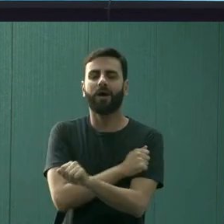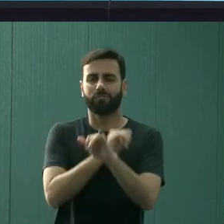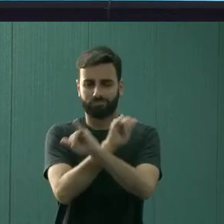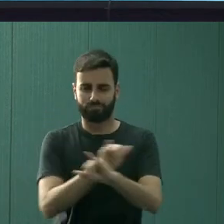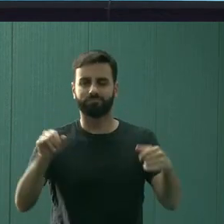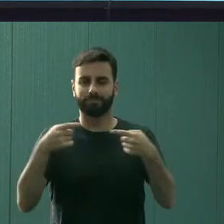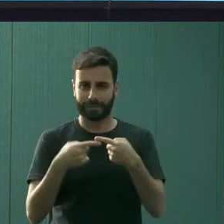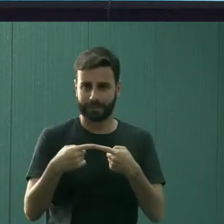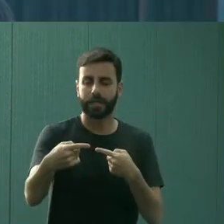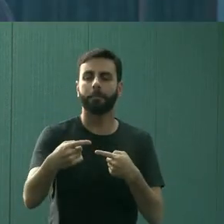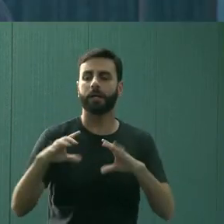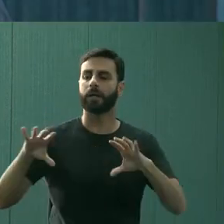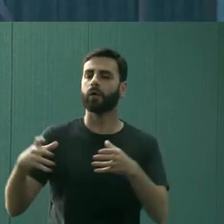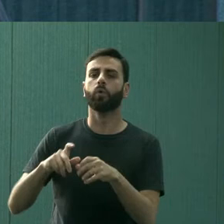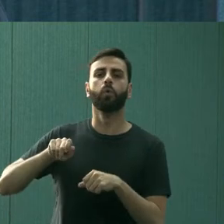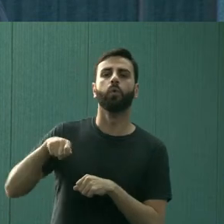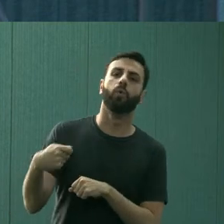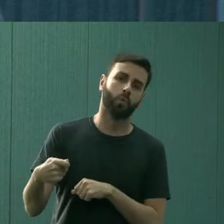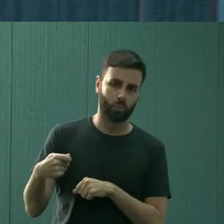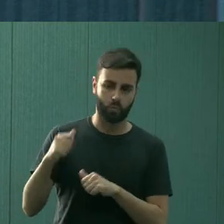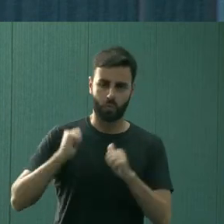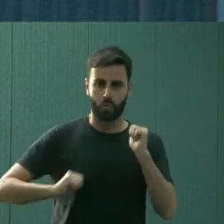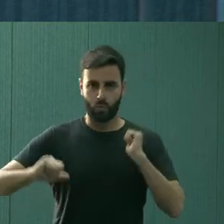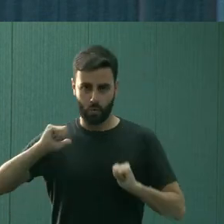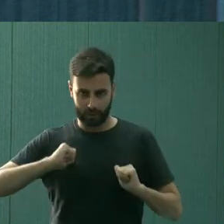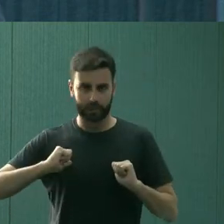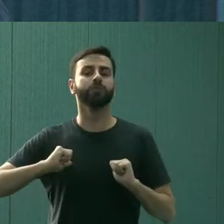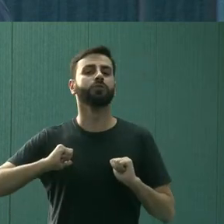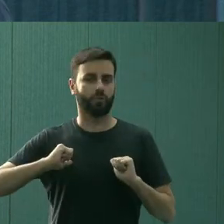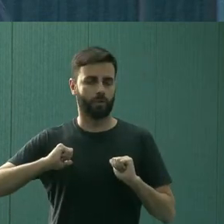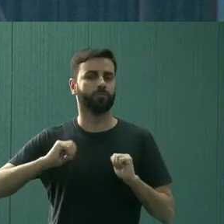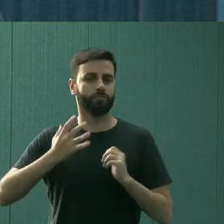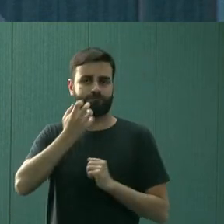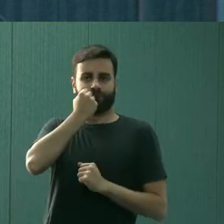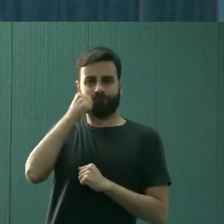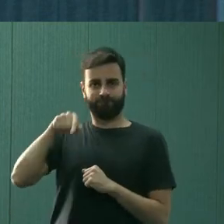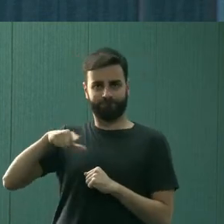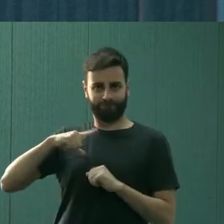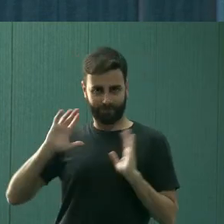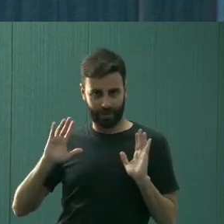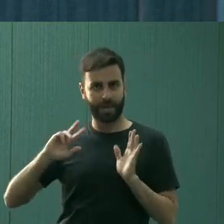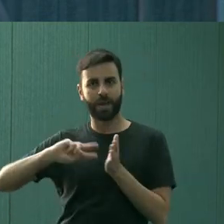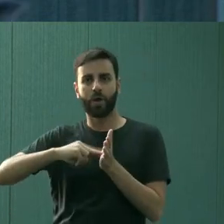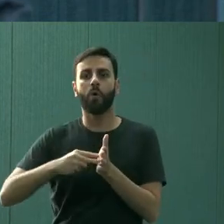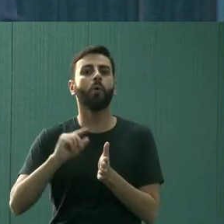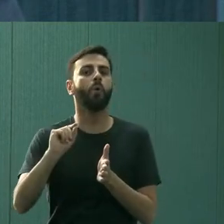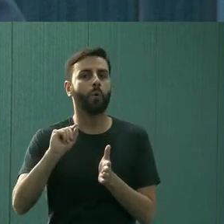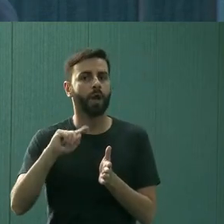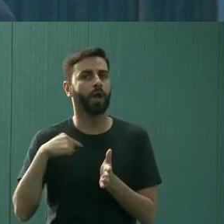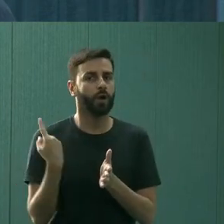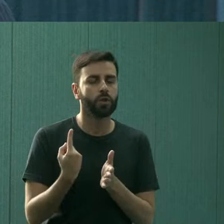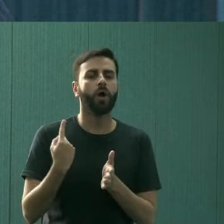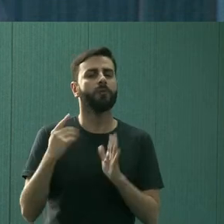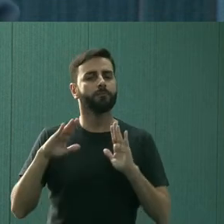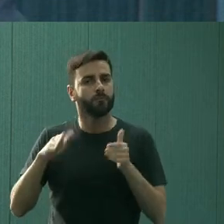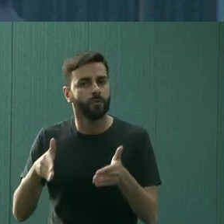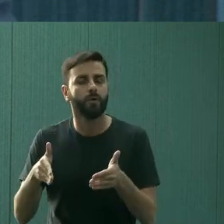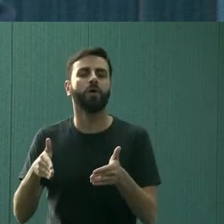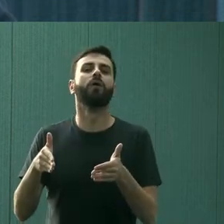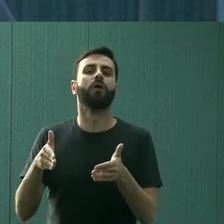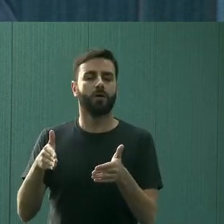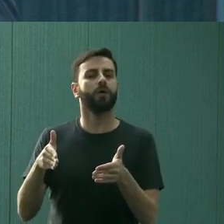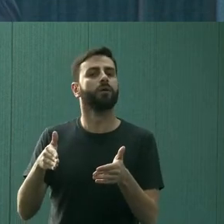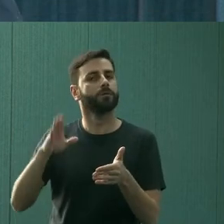semana que vem, mas o grupo vai se chamar Ansiosos Anônimos, que a ideia é trabalhar esse